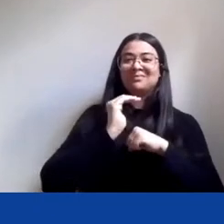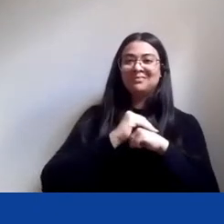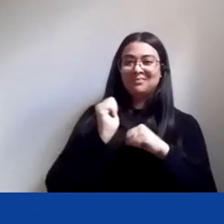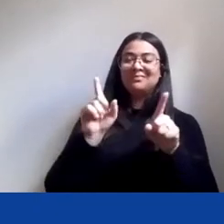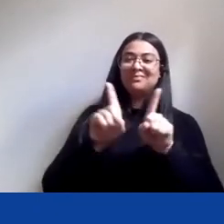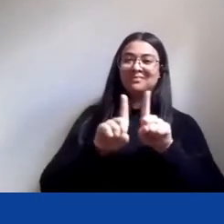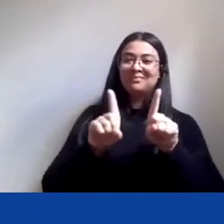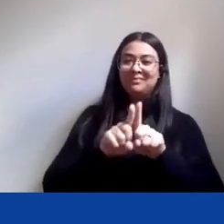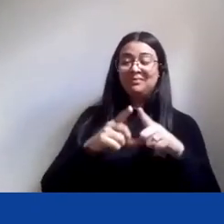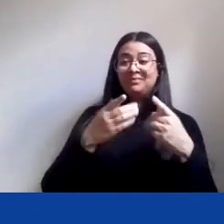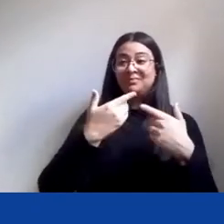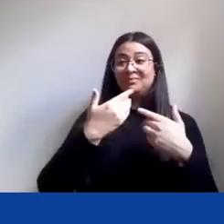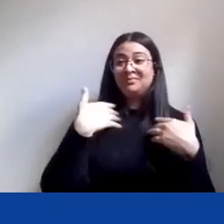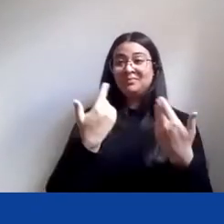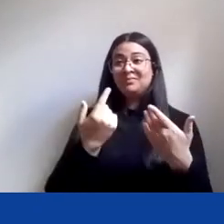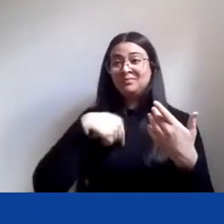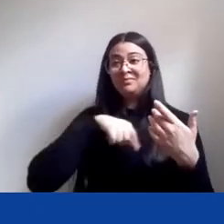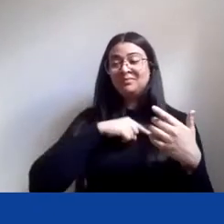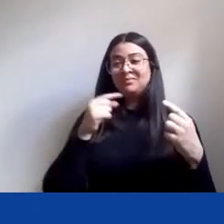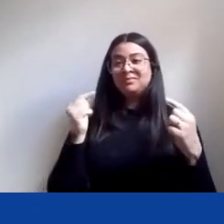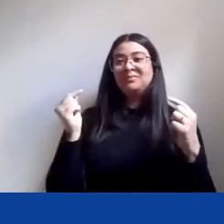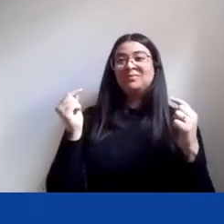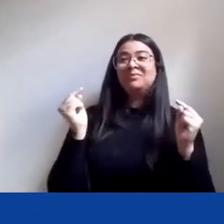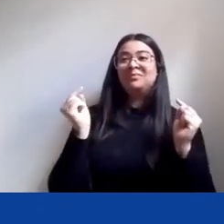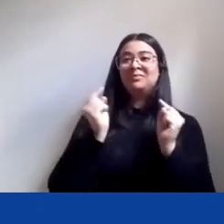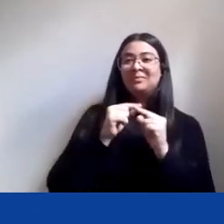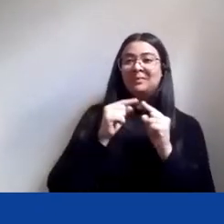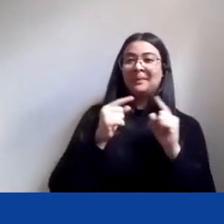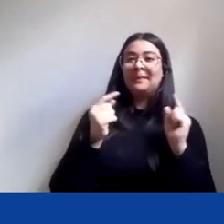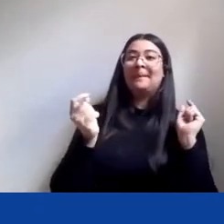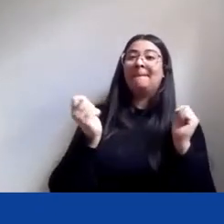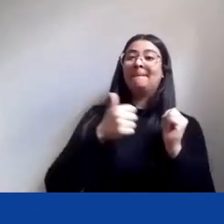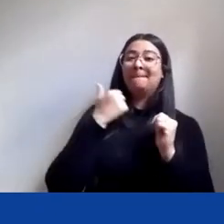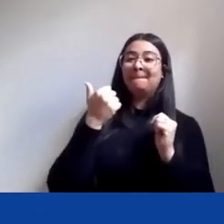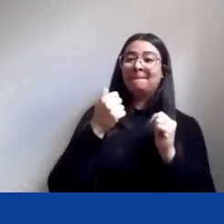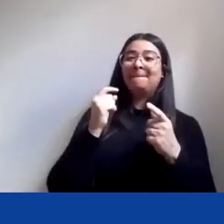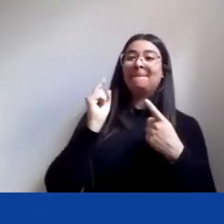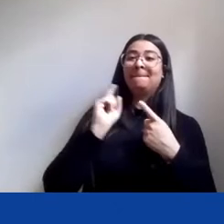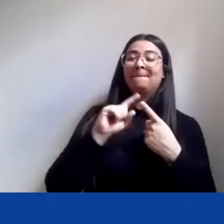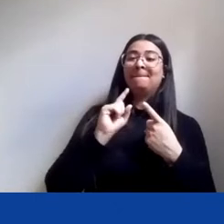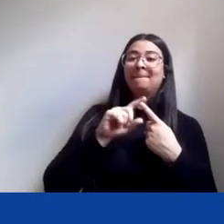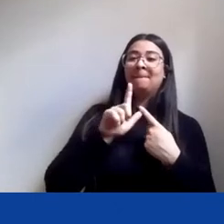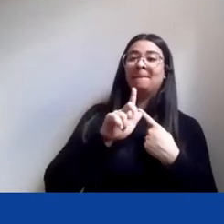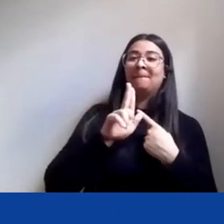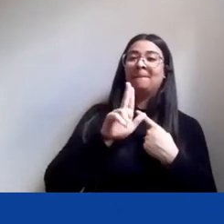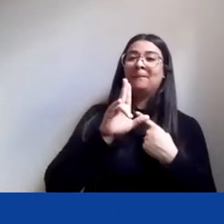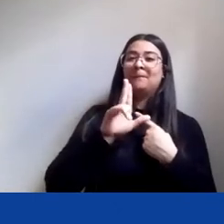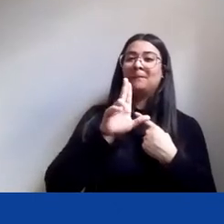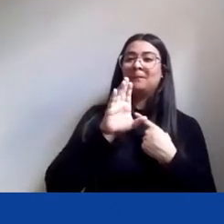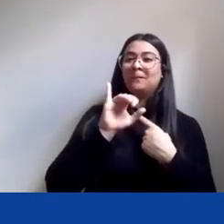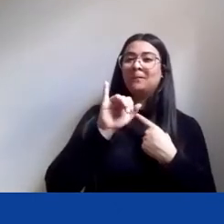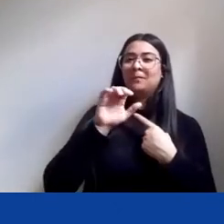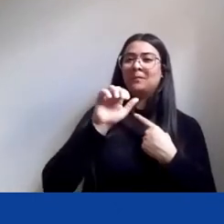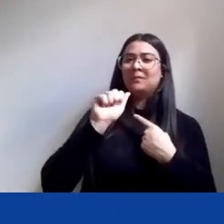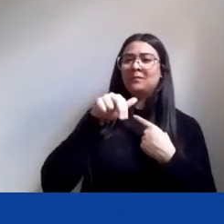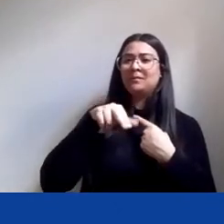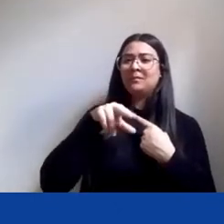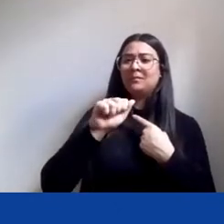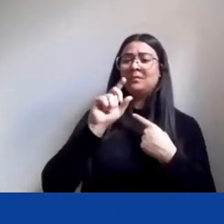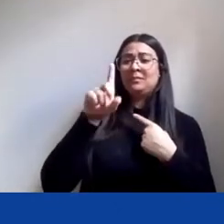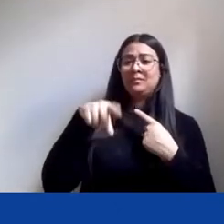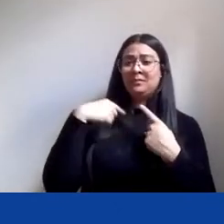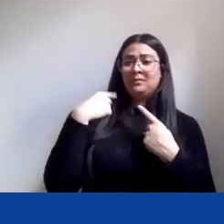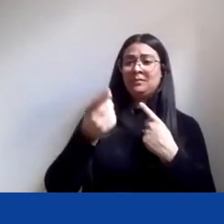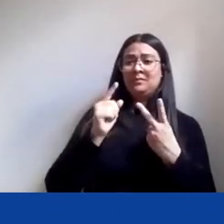antes que a gente vai fazer a seguinte ordem, primeiro vai falar a Luciana, depois vai falar o Enio, depois vai falar a